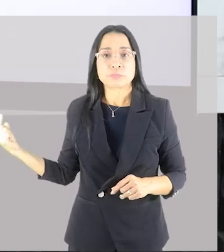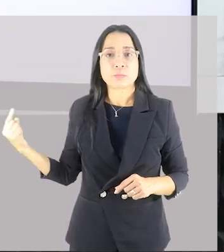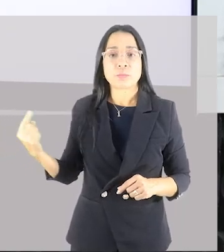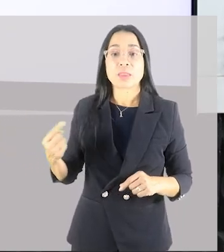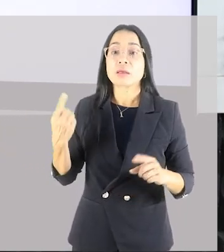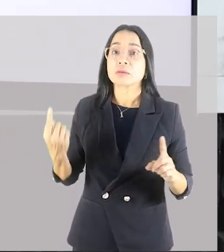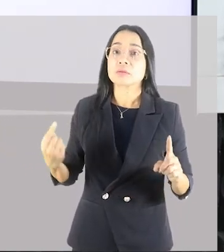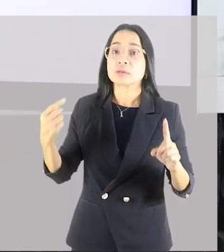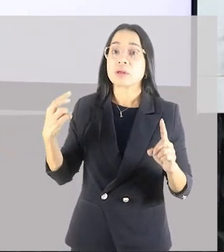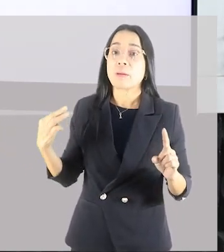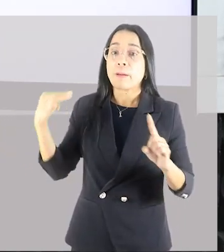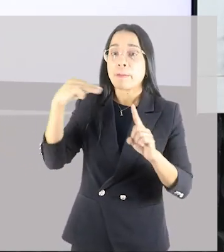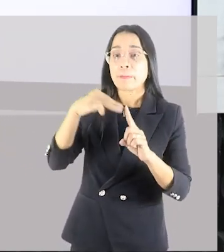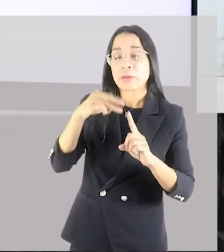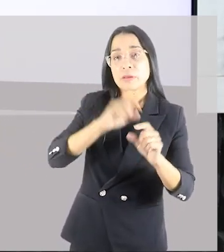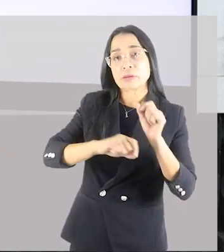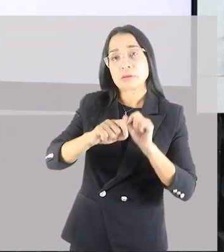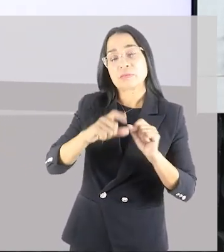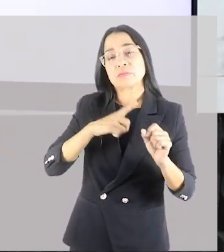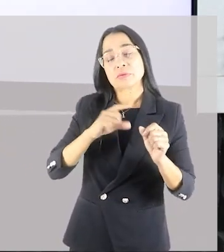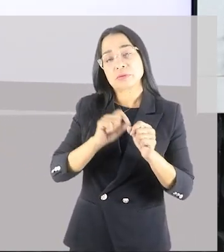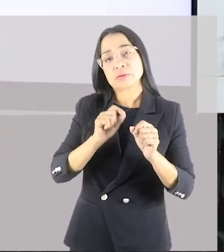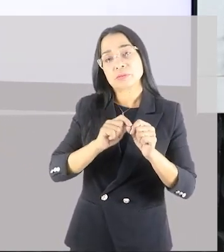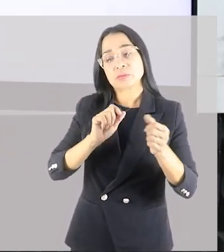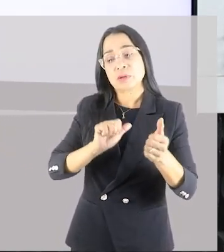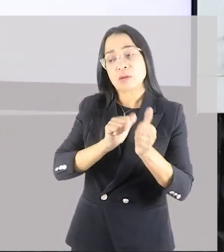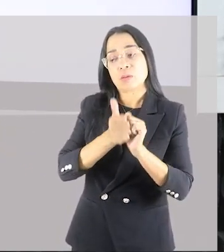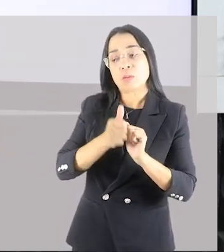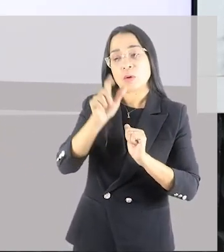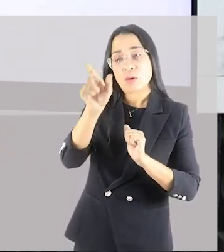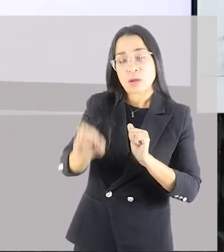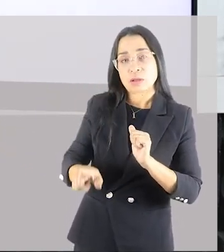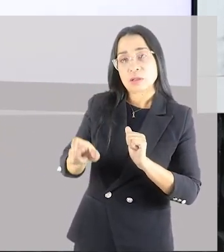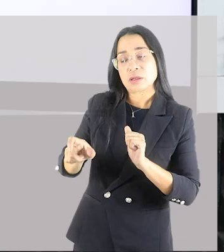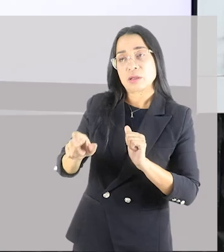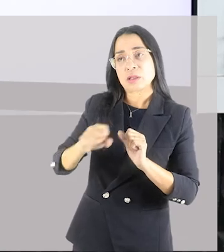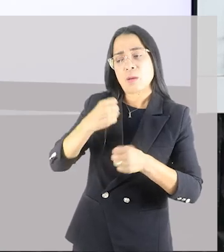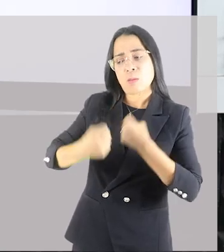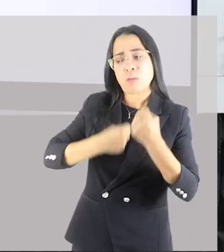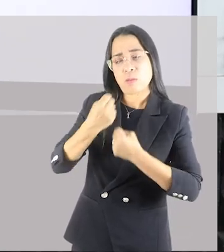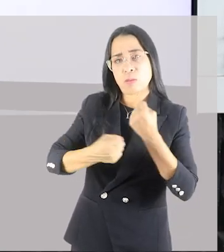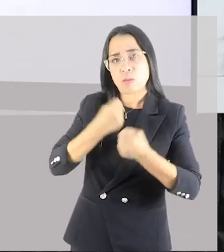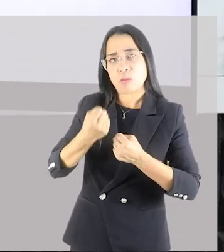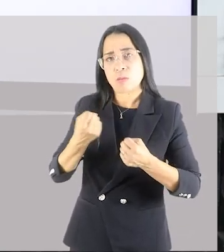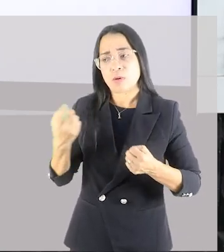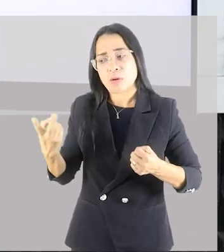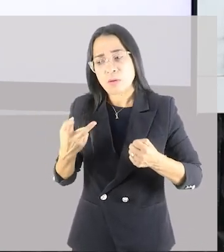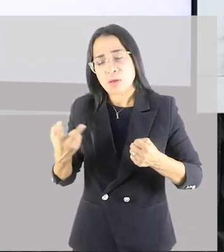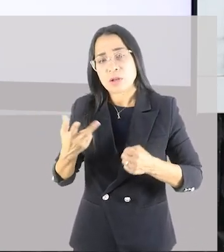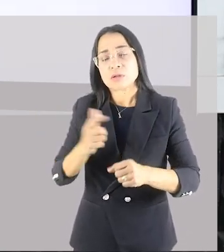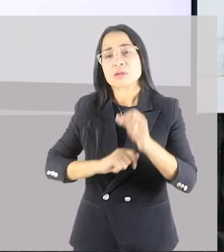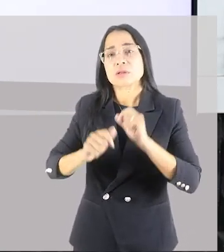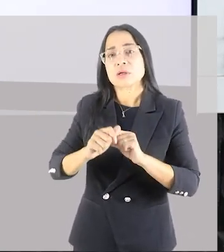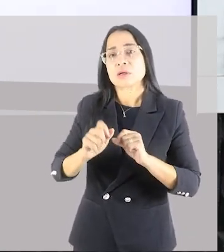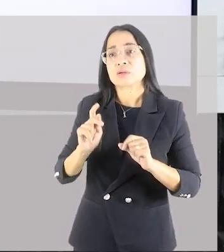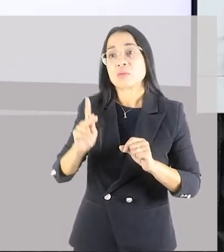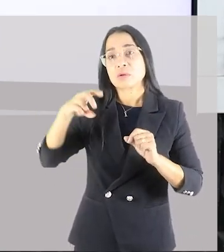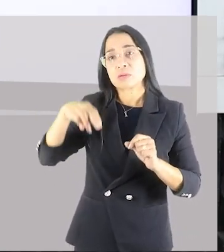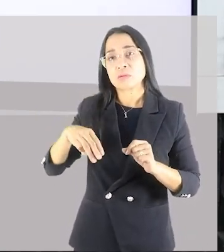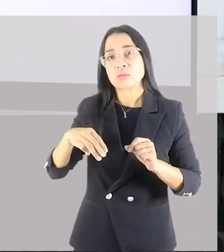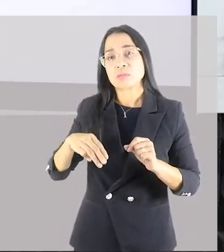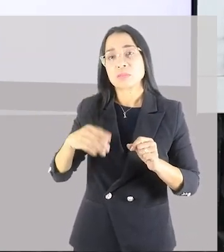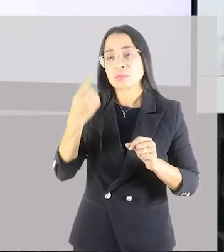meta, fazer com que aquele atleta corra a determinada velocidade, em determinados quilômetros por hora.